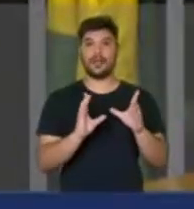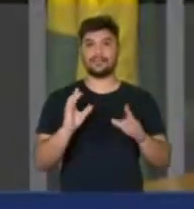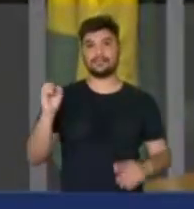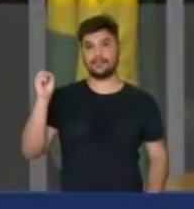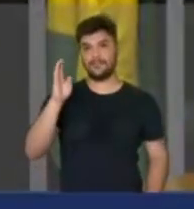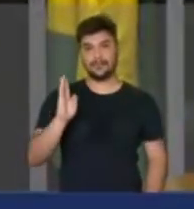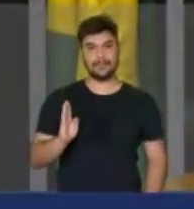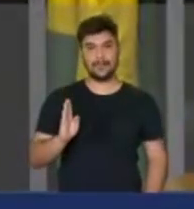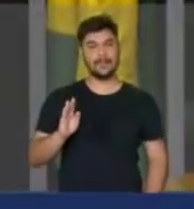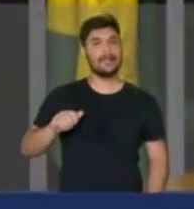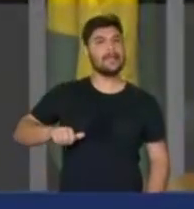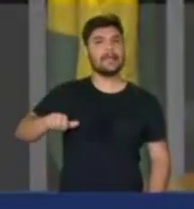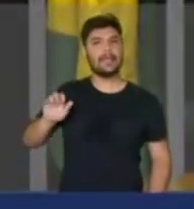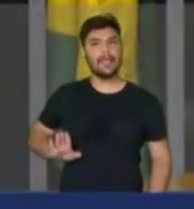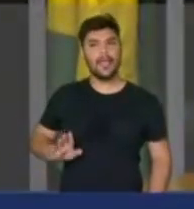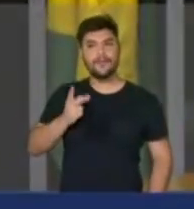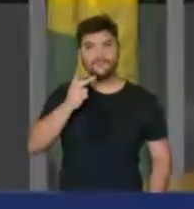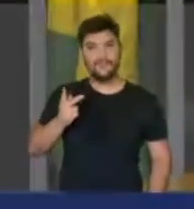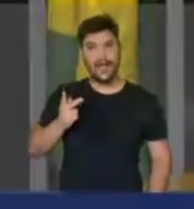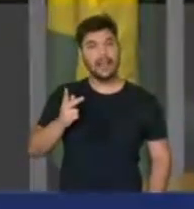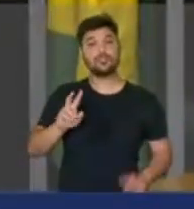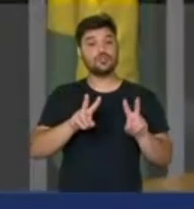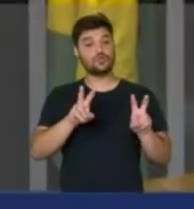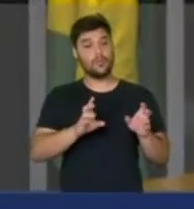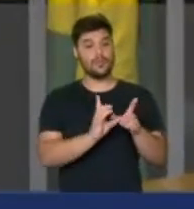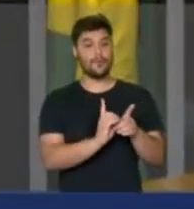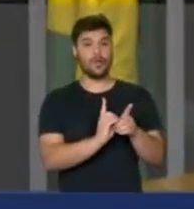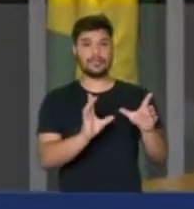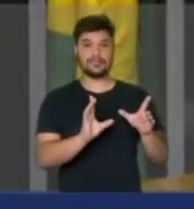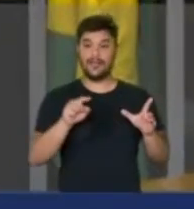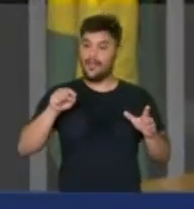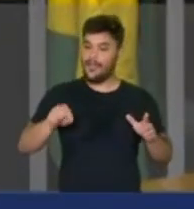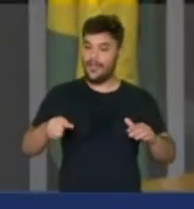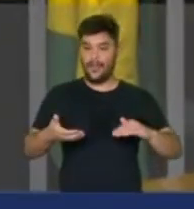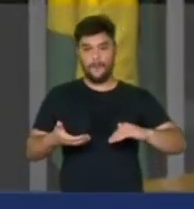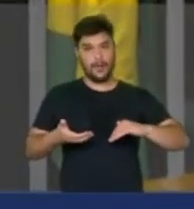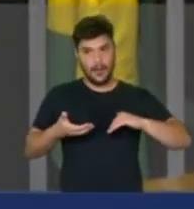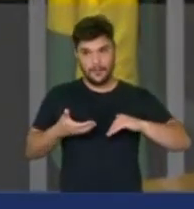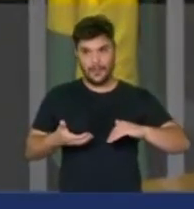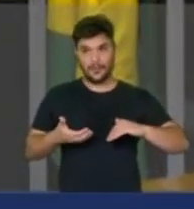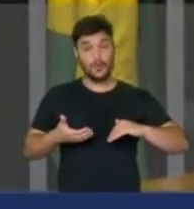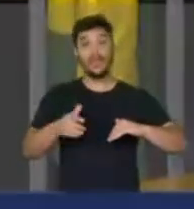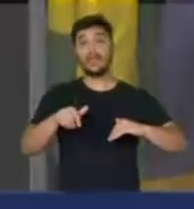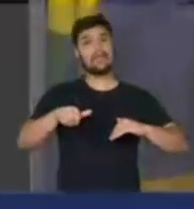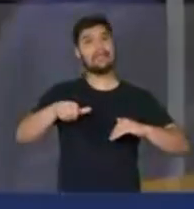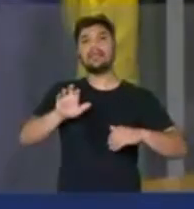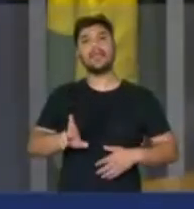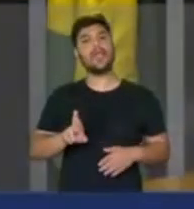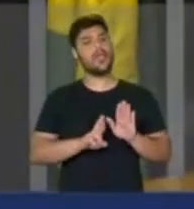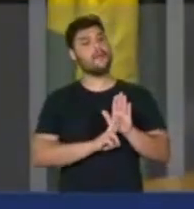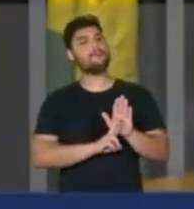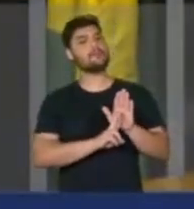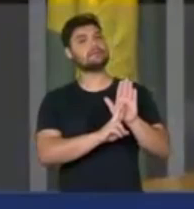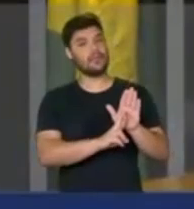democracia é o parlamento. Quem representa o povo em toda a sua pluralidade, em todas as suas formas de pensar, é o